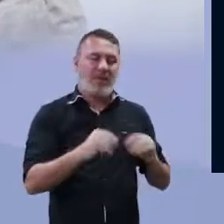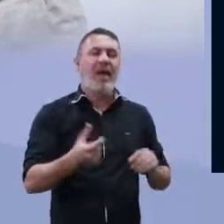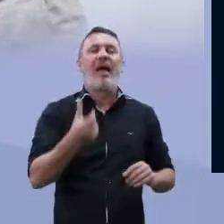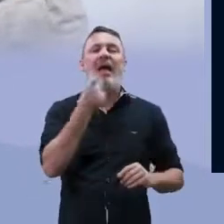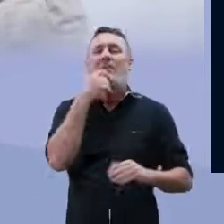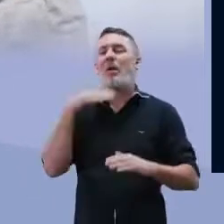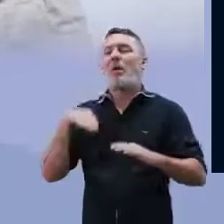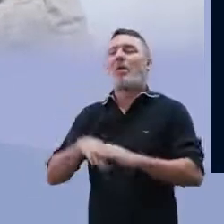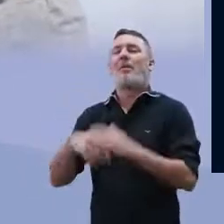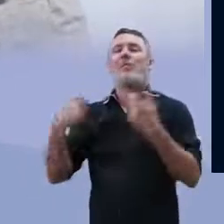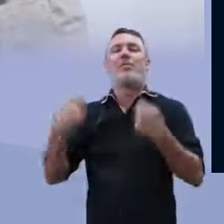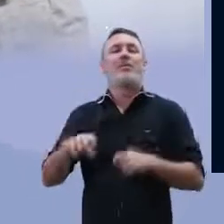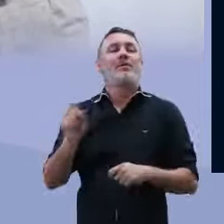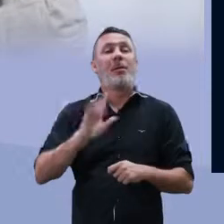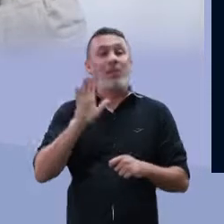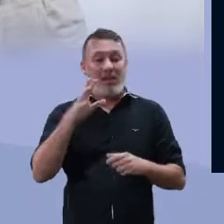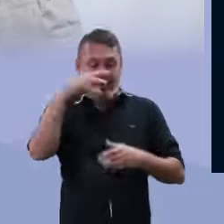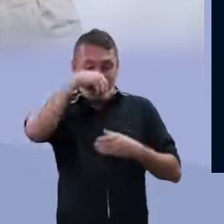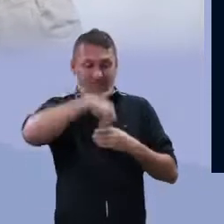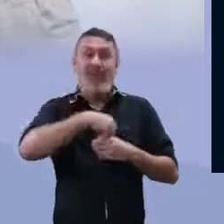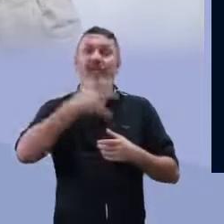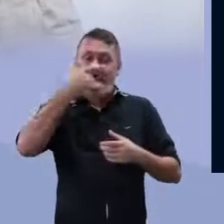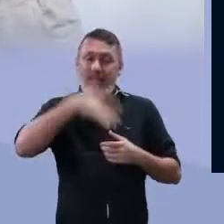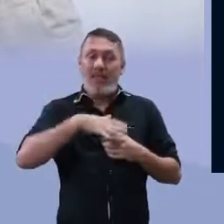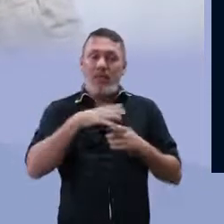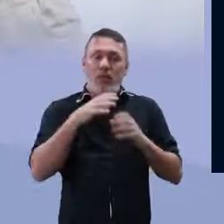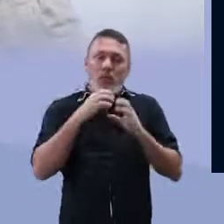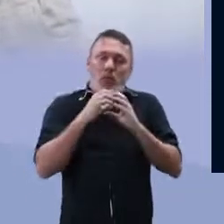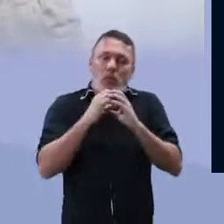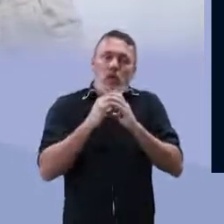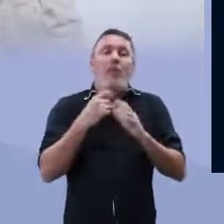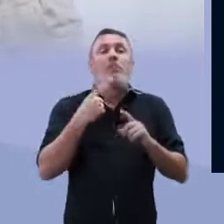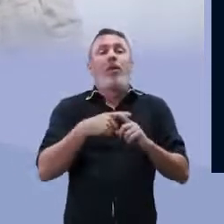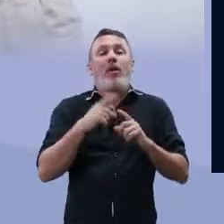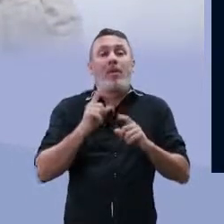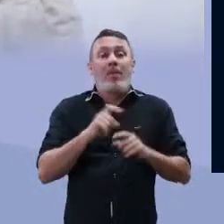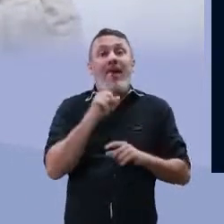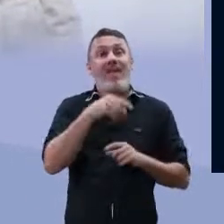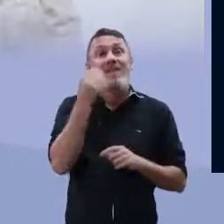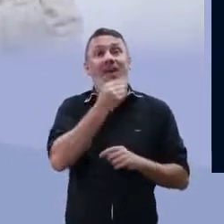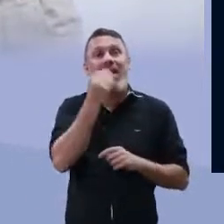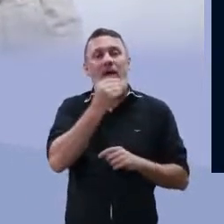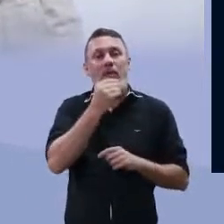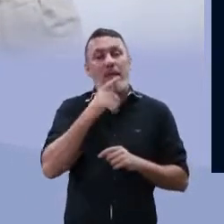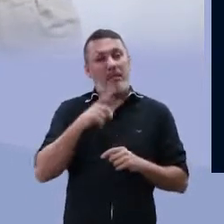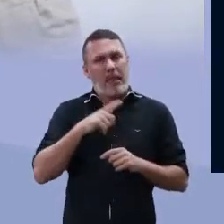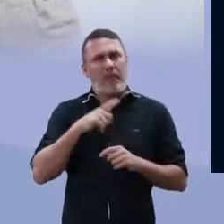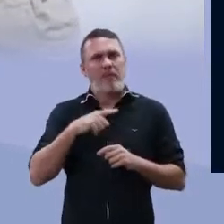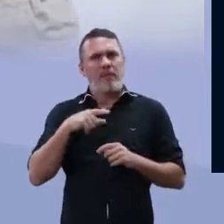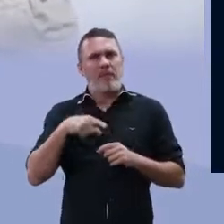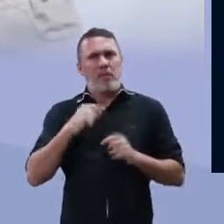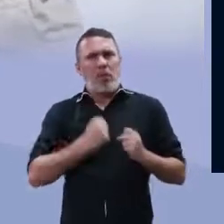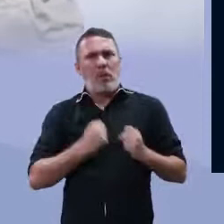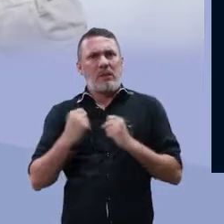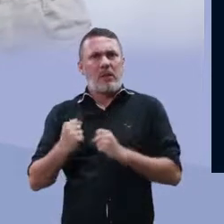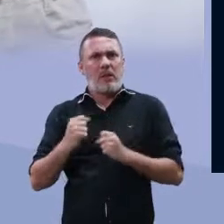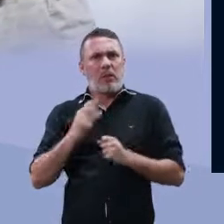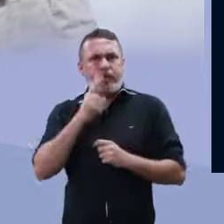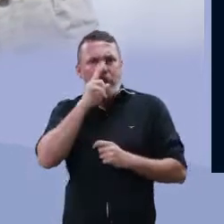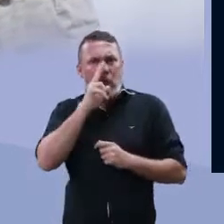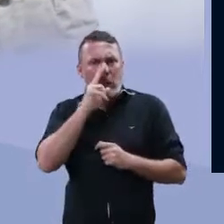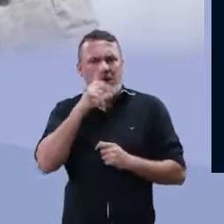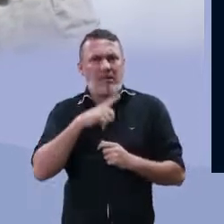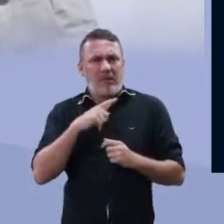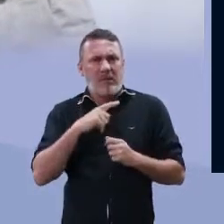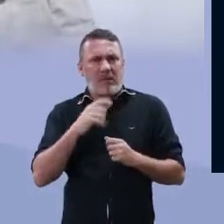bom, você começa a ter um alívio dos sintomas, porque você está matando as bactérias que são mais sensíveis. Aquelas mais